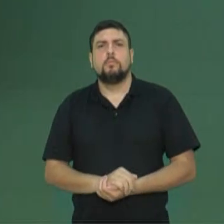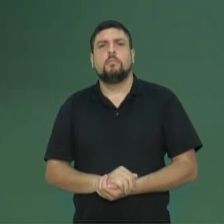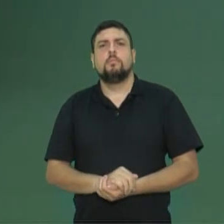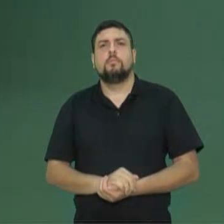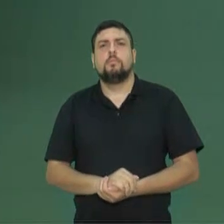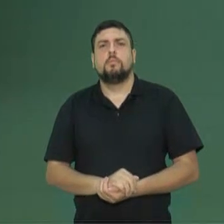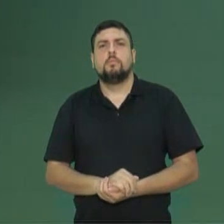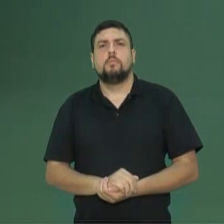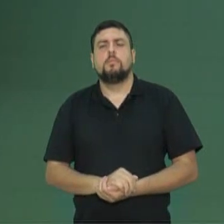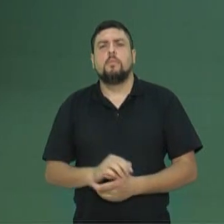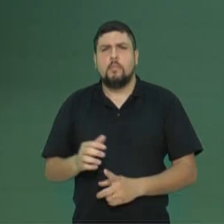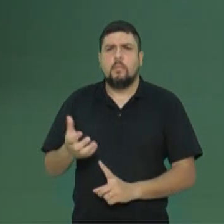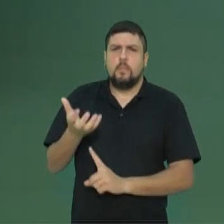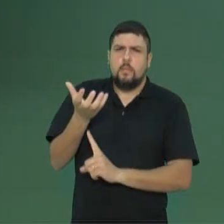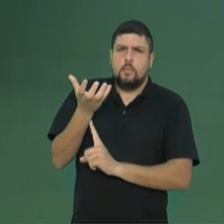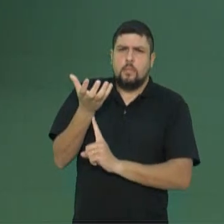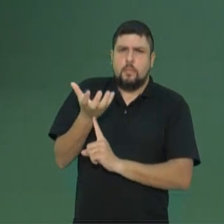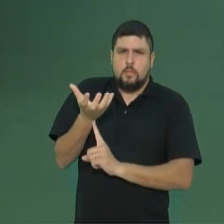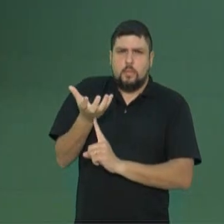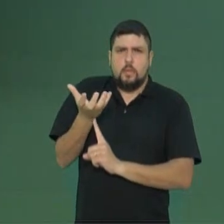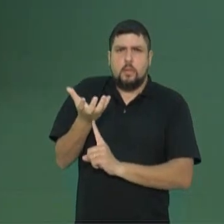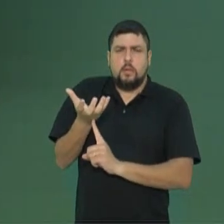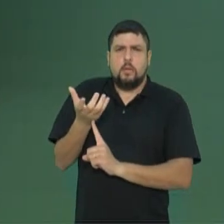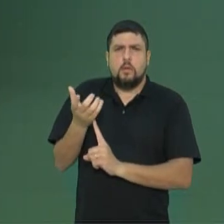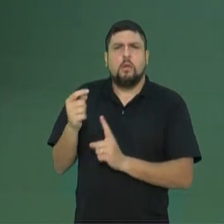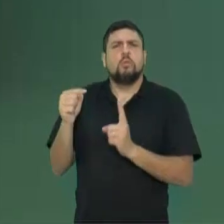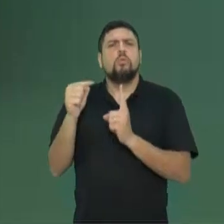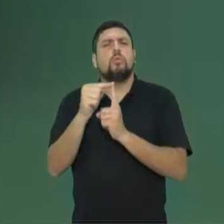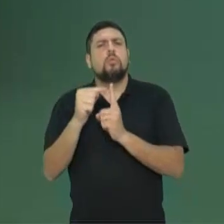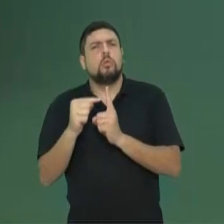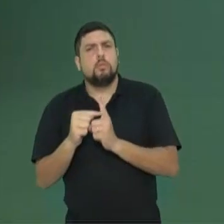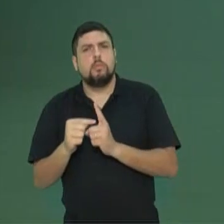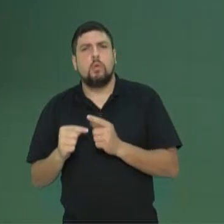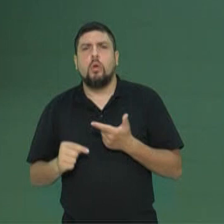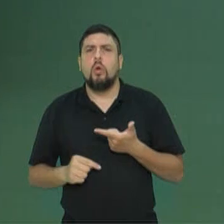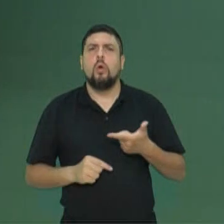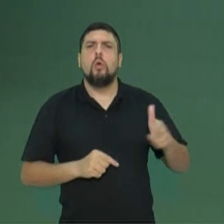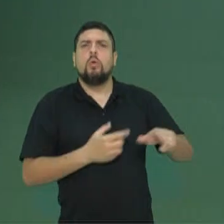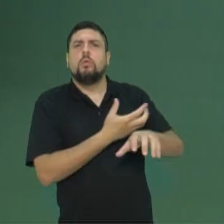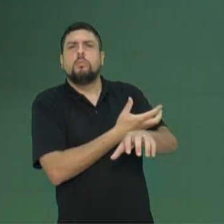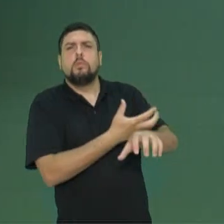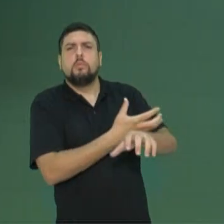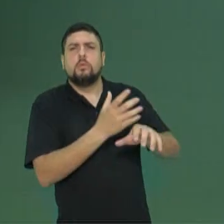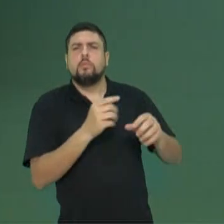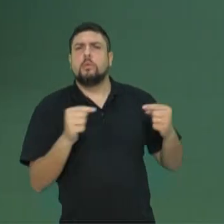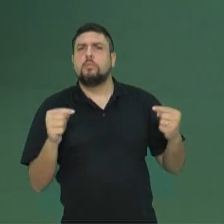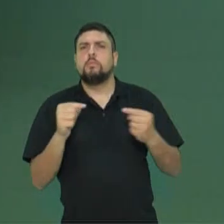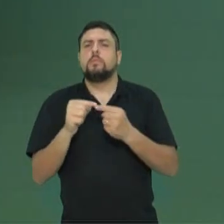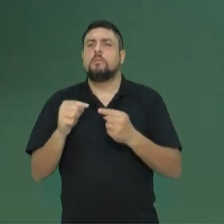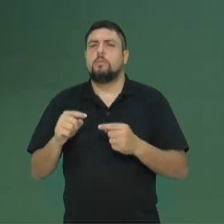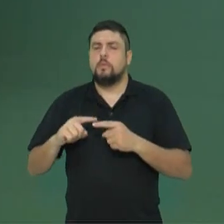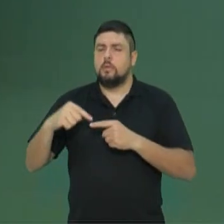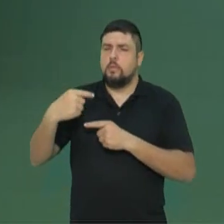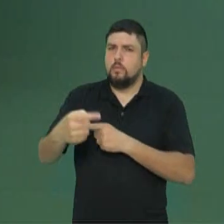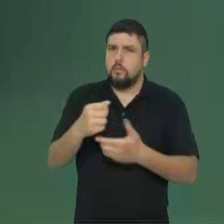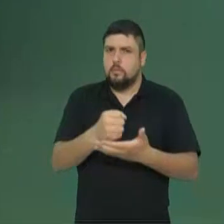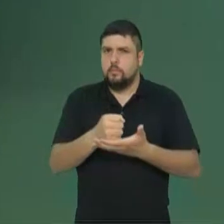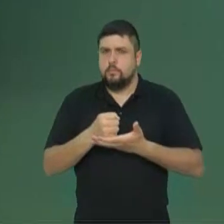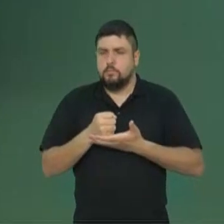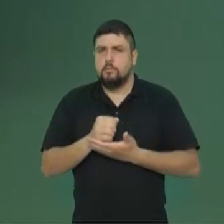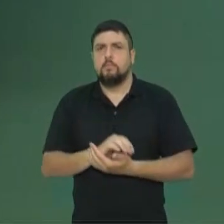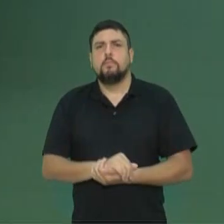Que tipo de planta é essa? Que outros tipos de plantas estão associados? Quer ver só? A próxima reportagem vai nos ajudar.